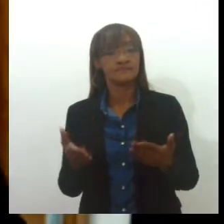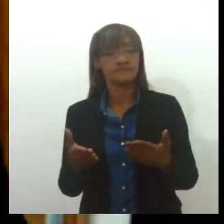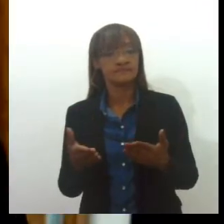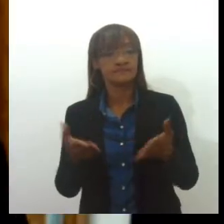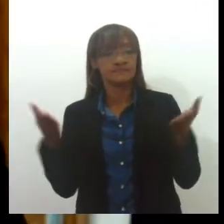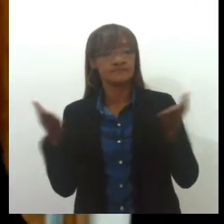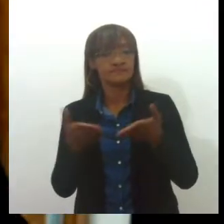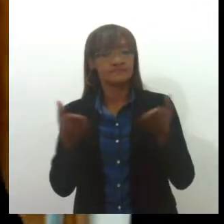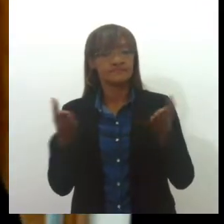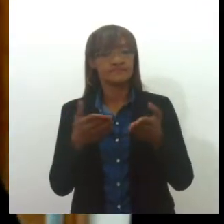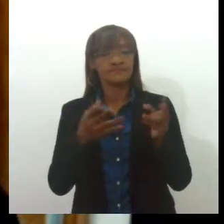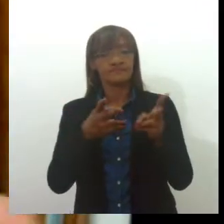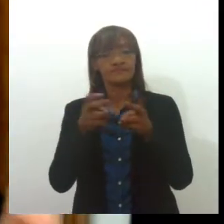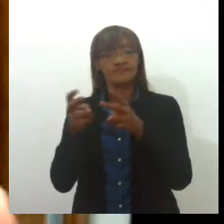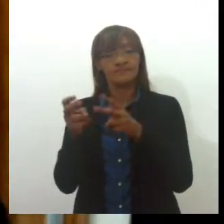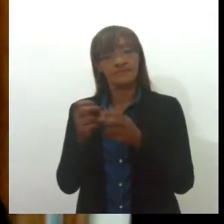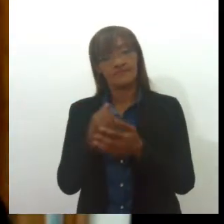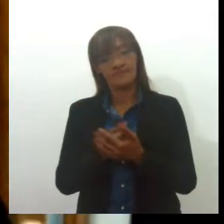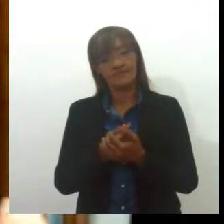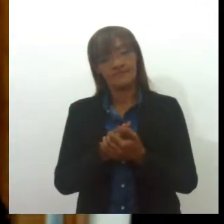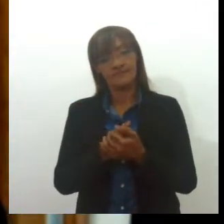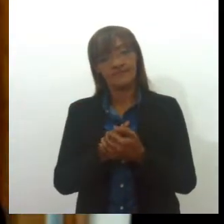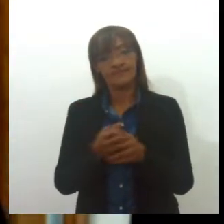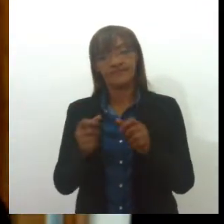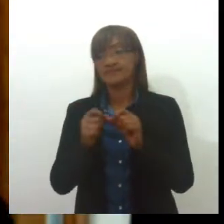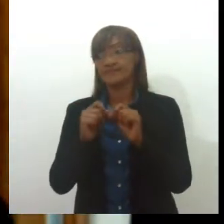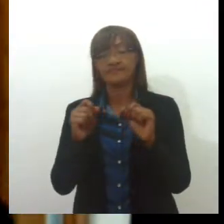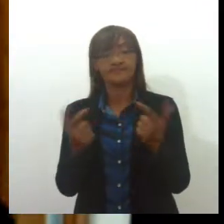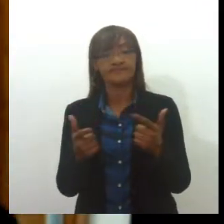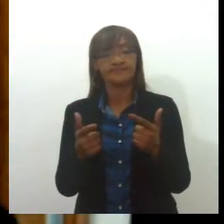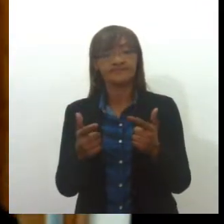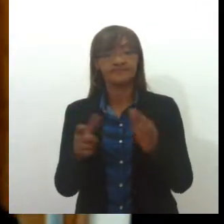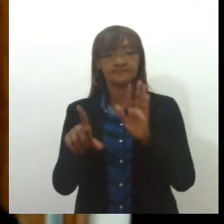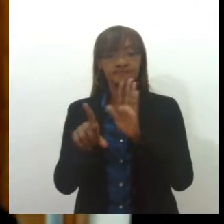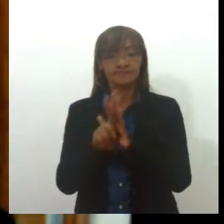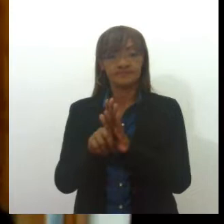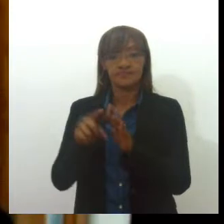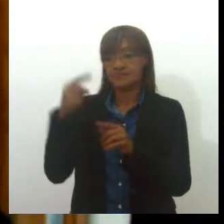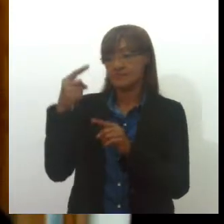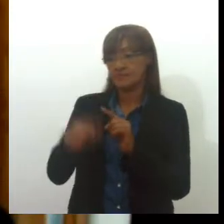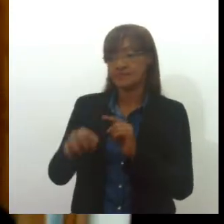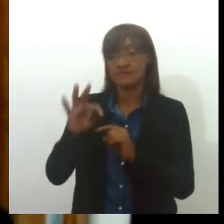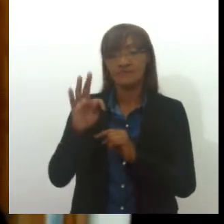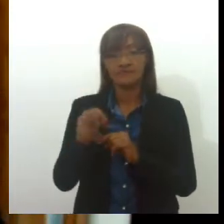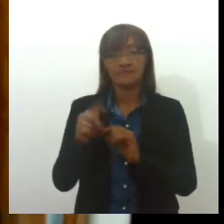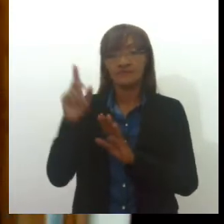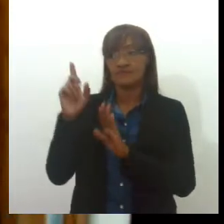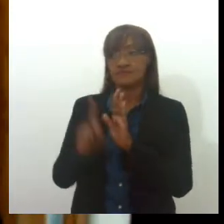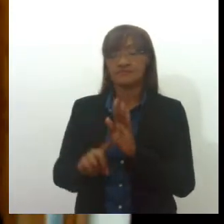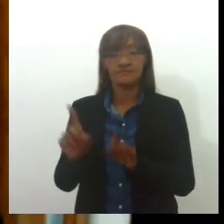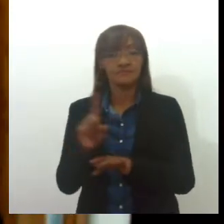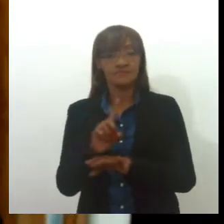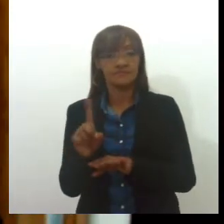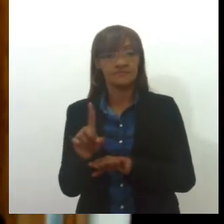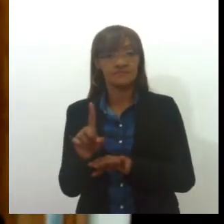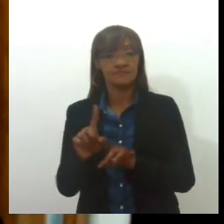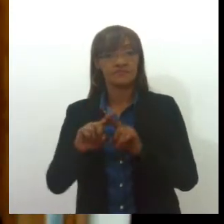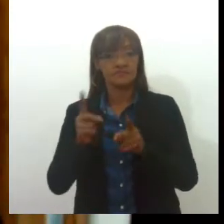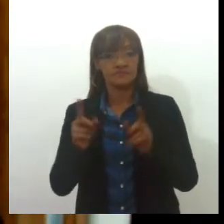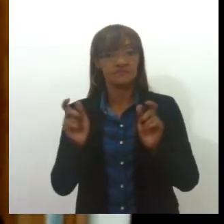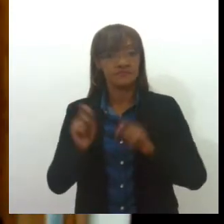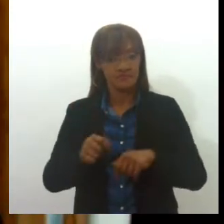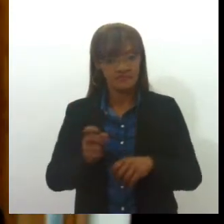o seguinte. Claro, a lei não vai afastar todos os direitos que a gente já tem enquanto consumidores. Então, o consumidor pode continuar